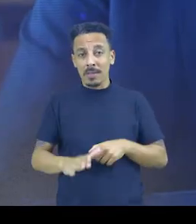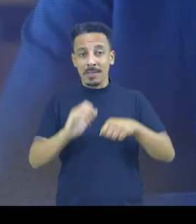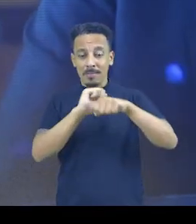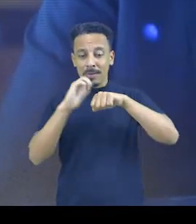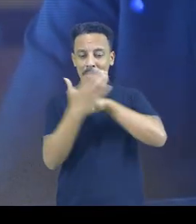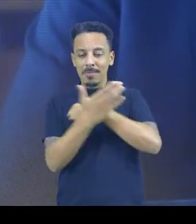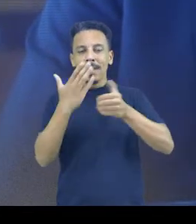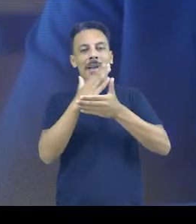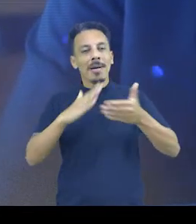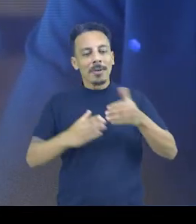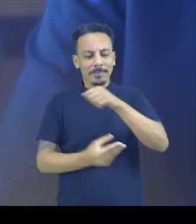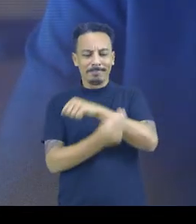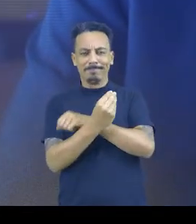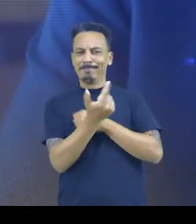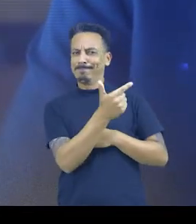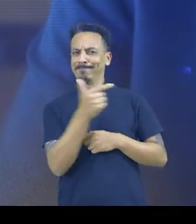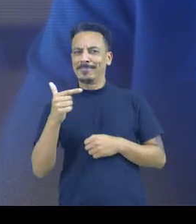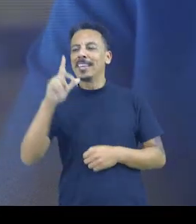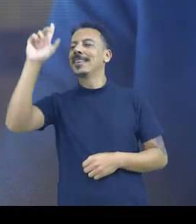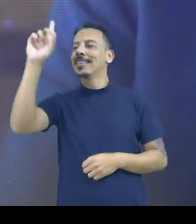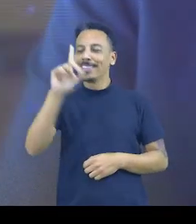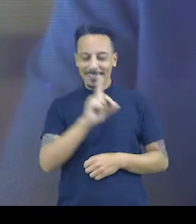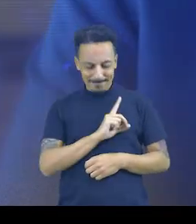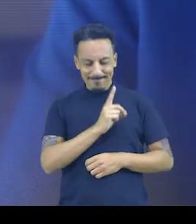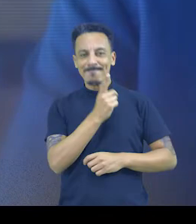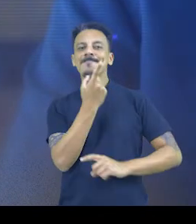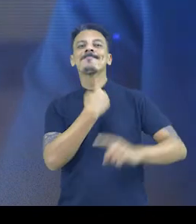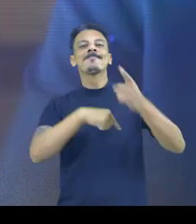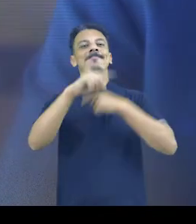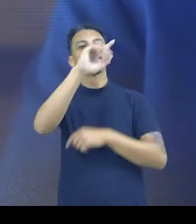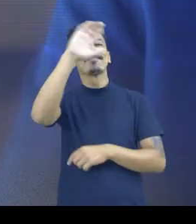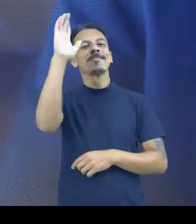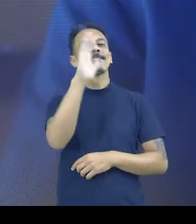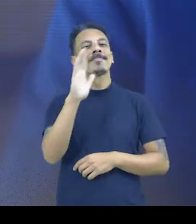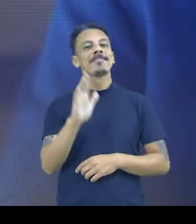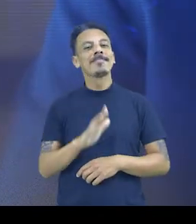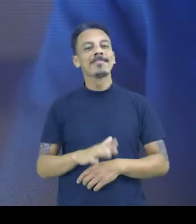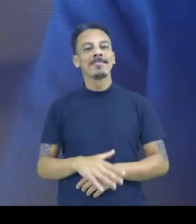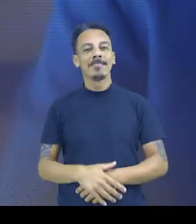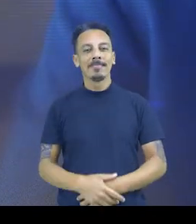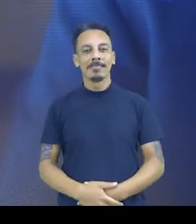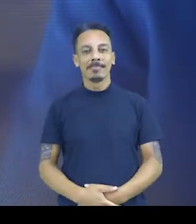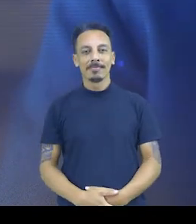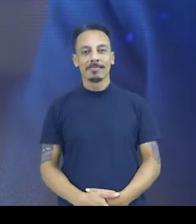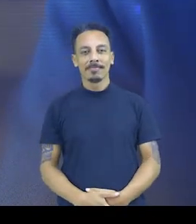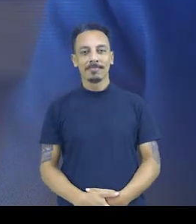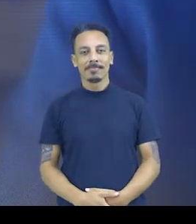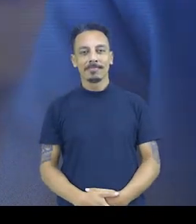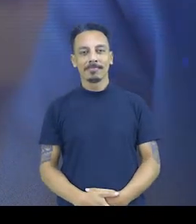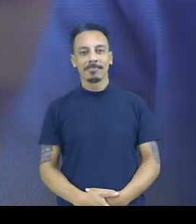Sem pandemia, sem corrupção e com Deus no coração, ninguém segura esse novo Brasil. lá.